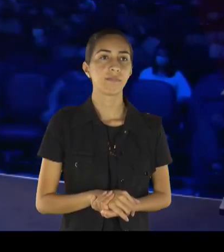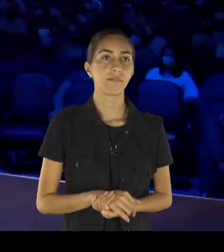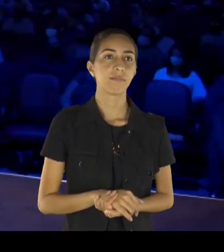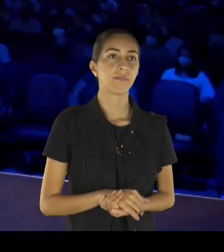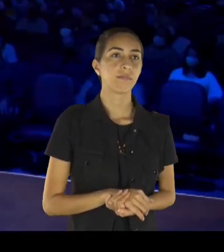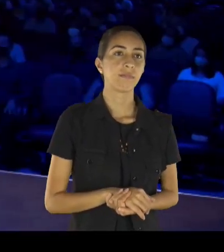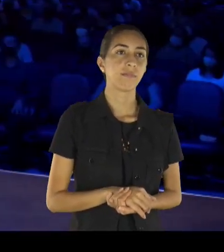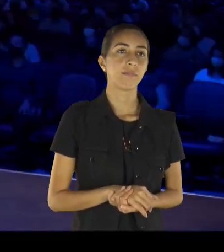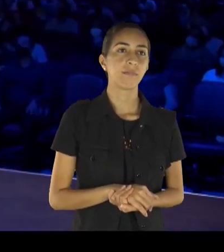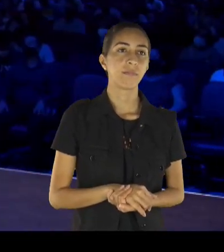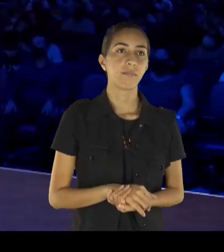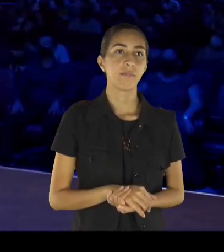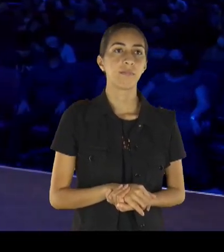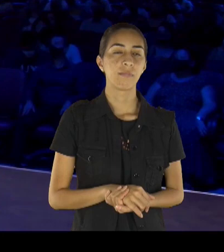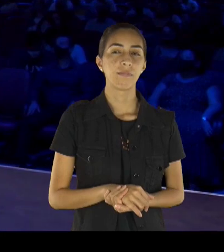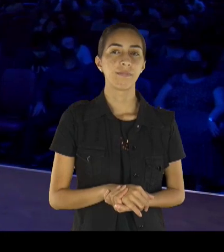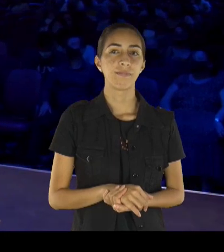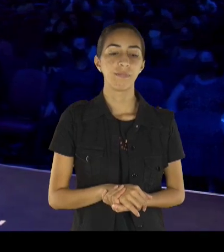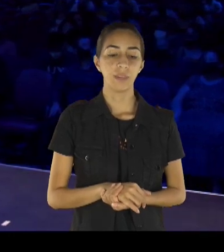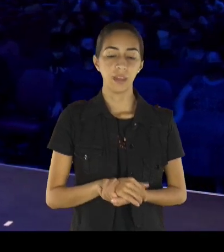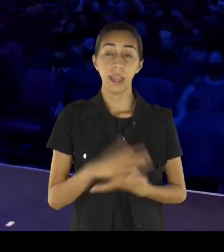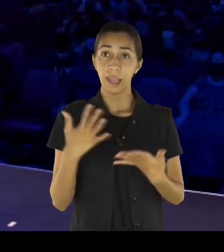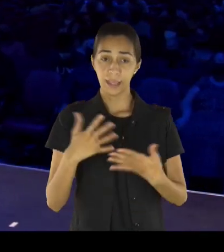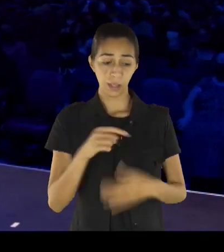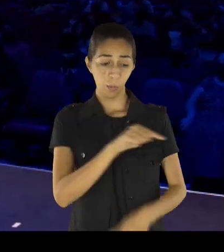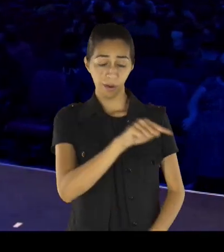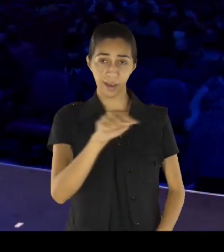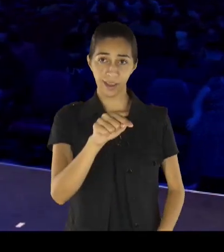então tem toda a história, eles foram salvos, ninguém morreu,